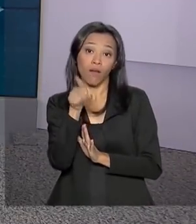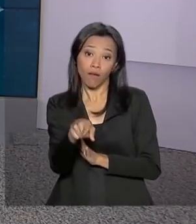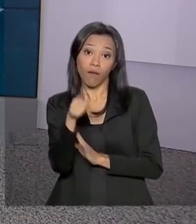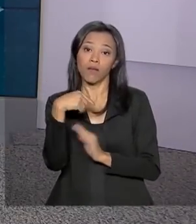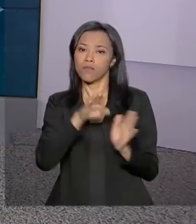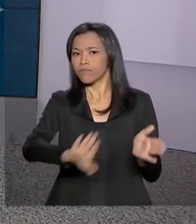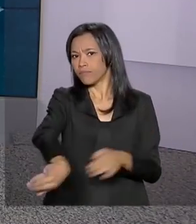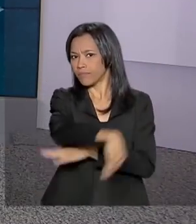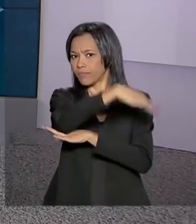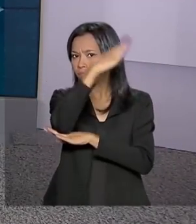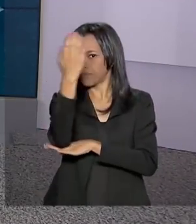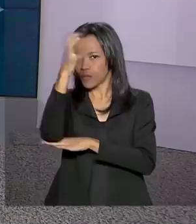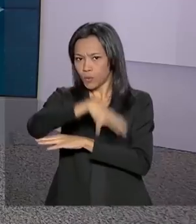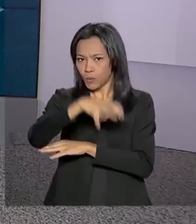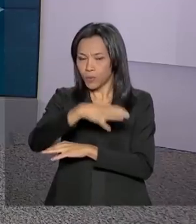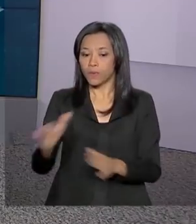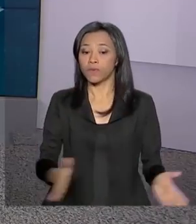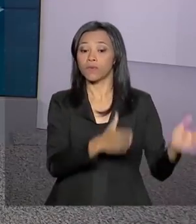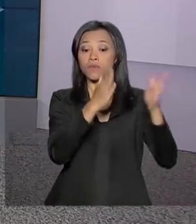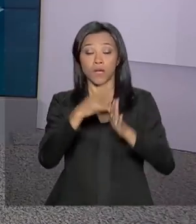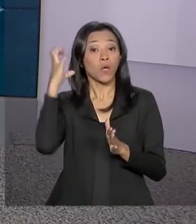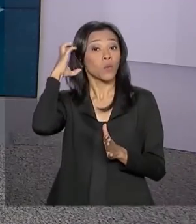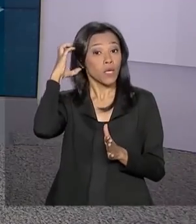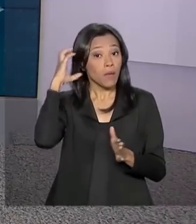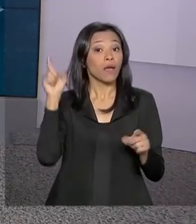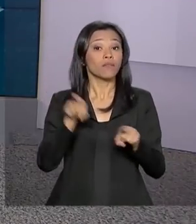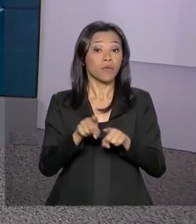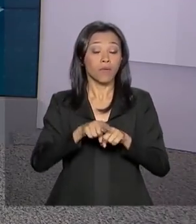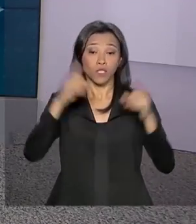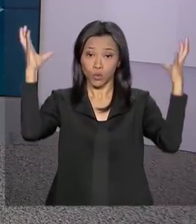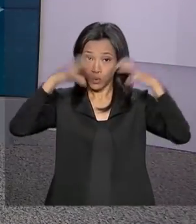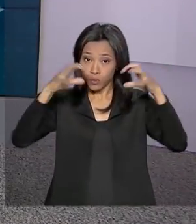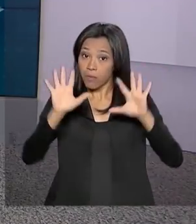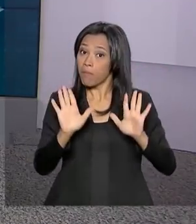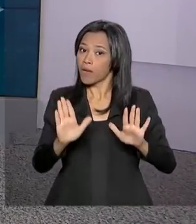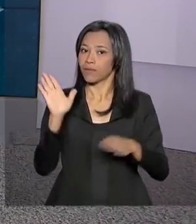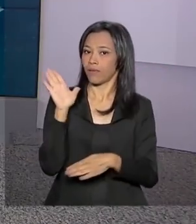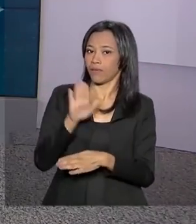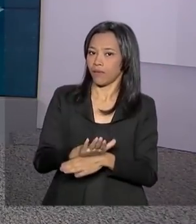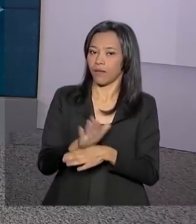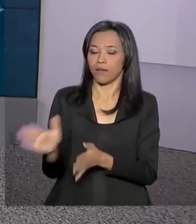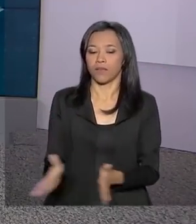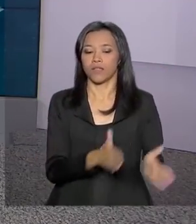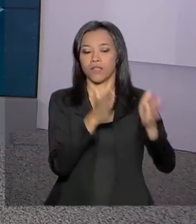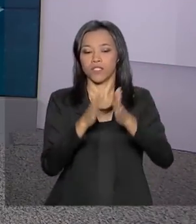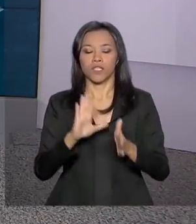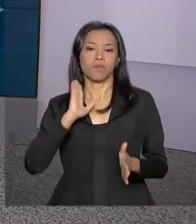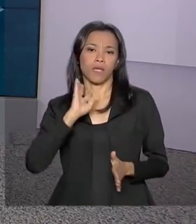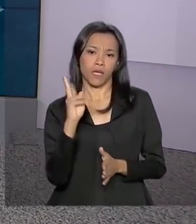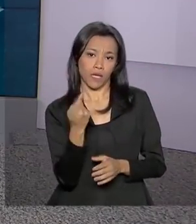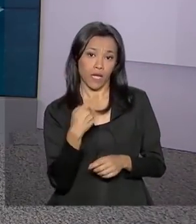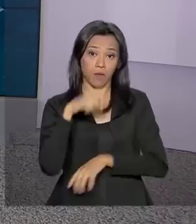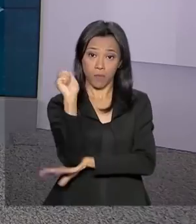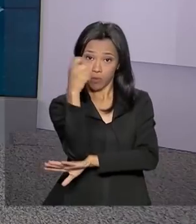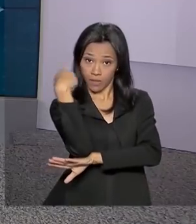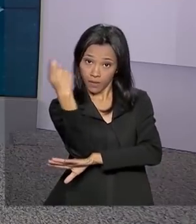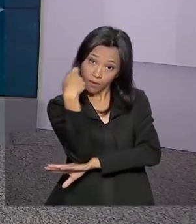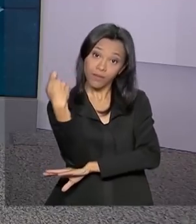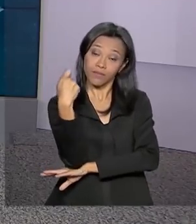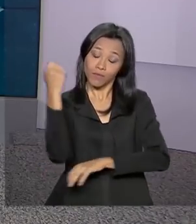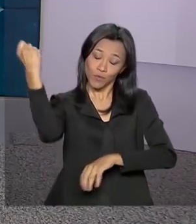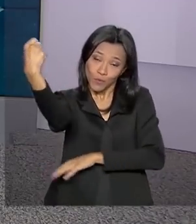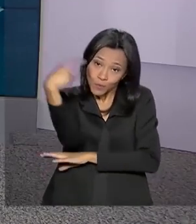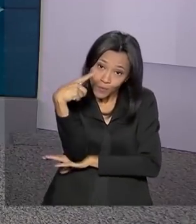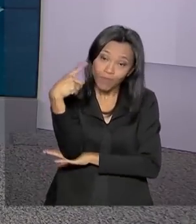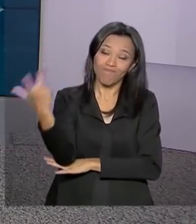ao longo do dia. Em Cuiabá, também pancadas de chuva, só que na parte da tarde. Em Belo Horizonte e em Porto Alegre, predomínio do